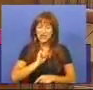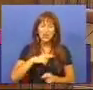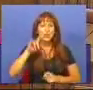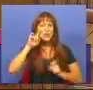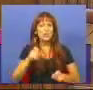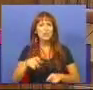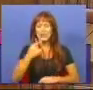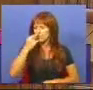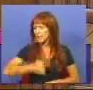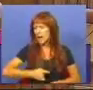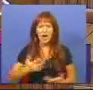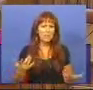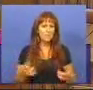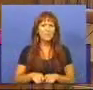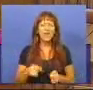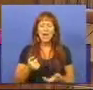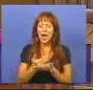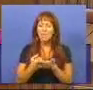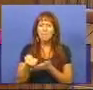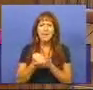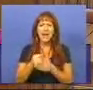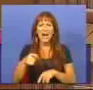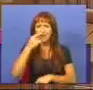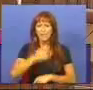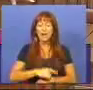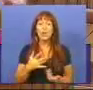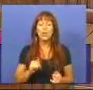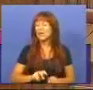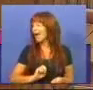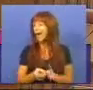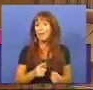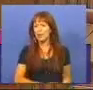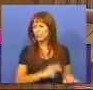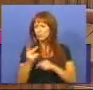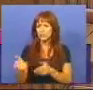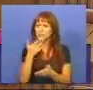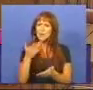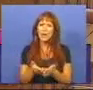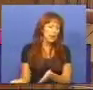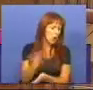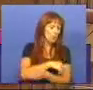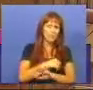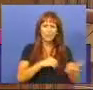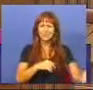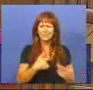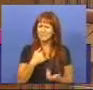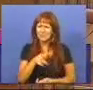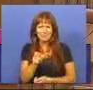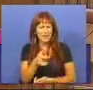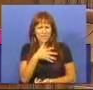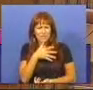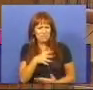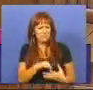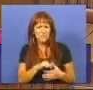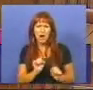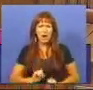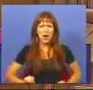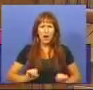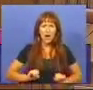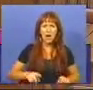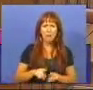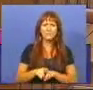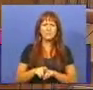supervisão falhou, que o mercado falhou e passou rapidamente a página. Não teve uma palavra acerca